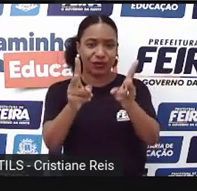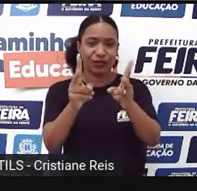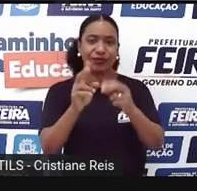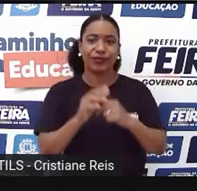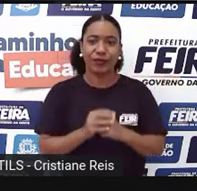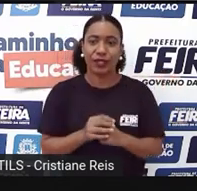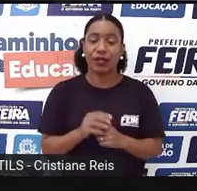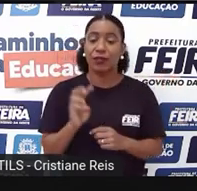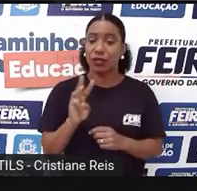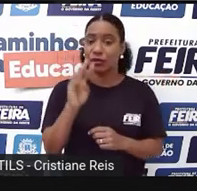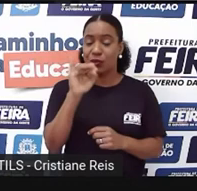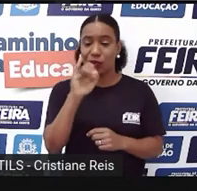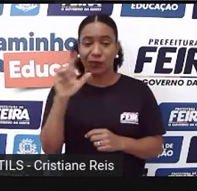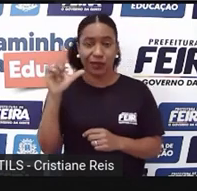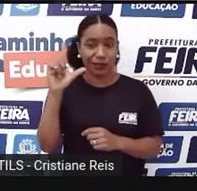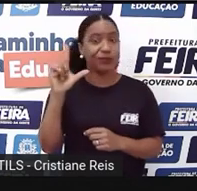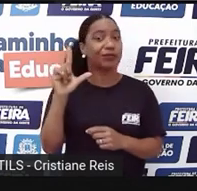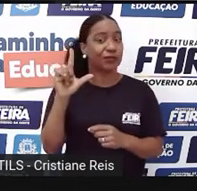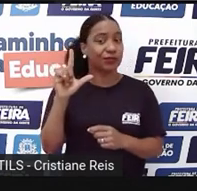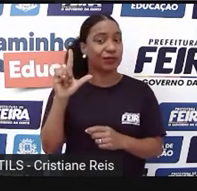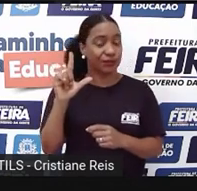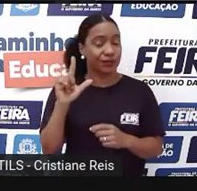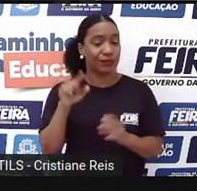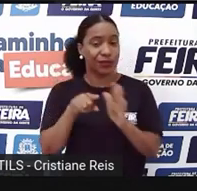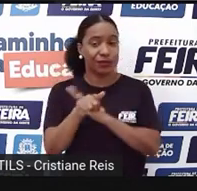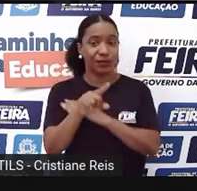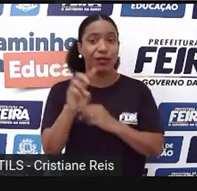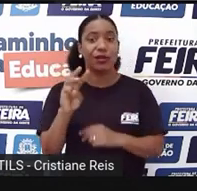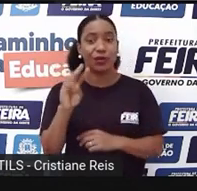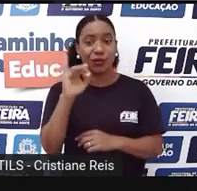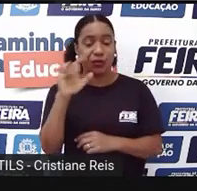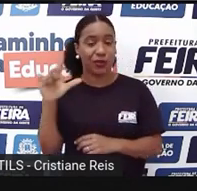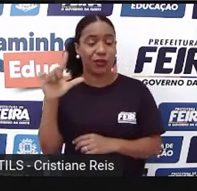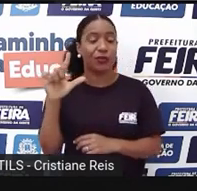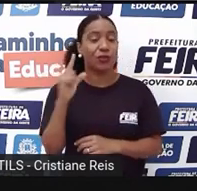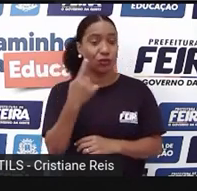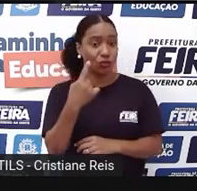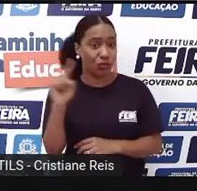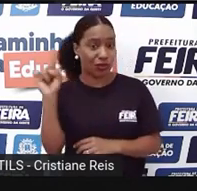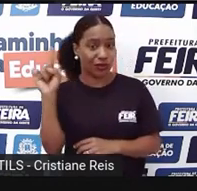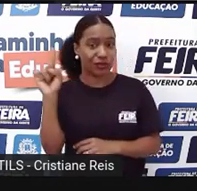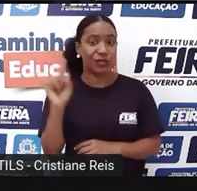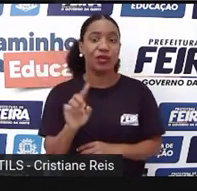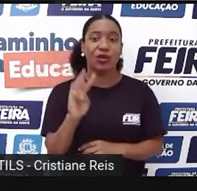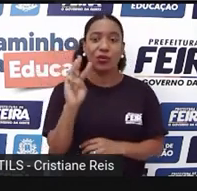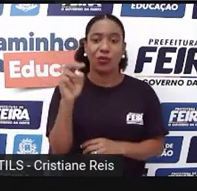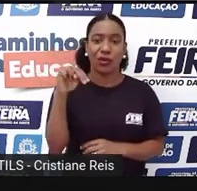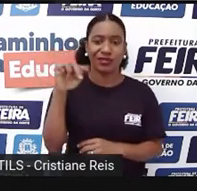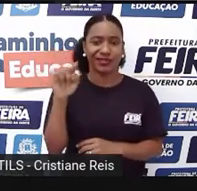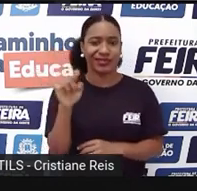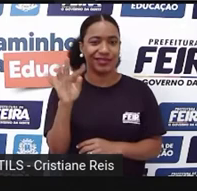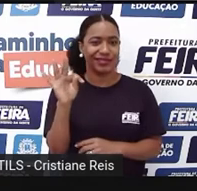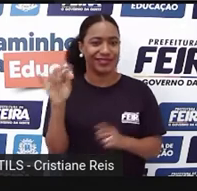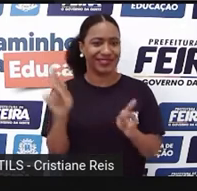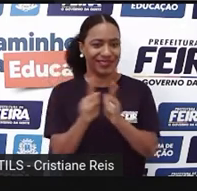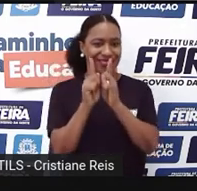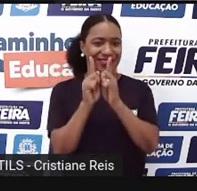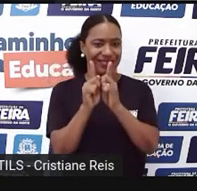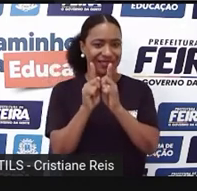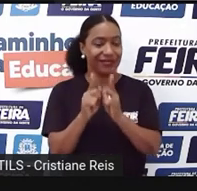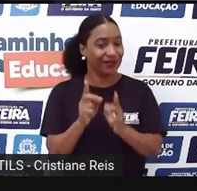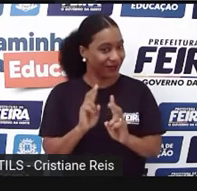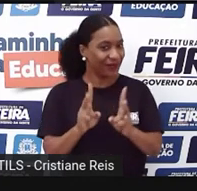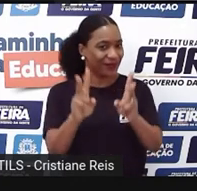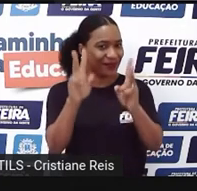not Para negativas Want também Para negativas Que é a forma Com trata de Will not Let's go